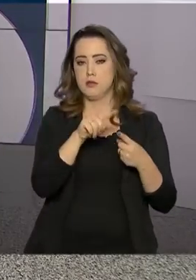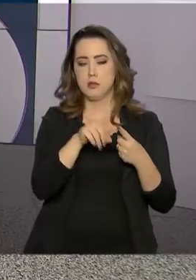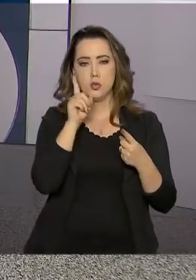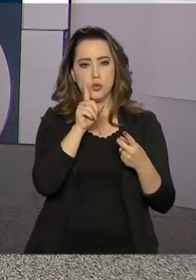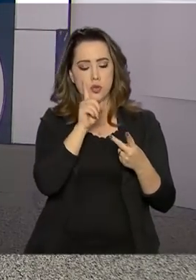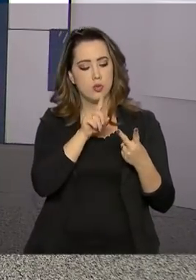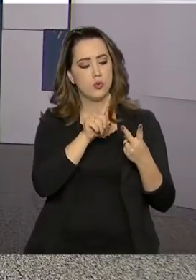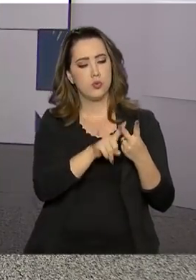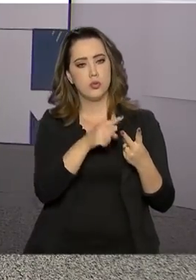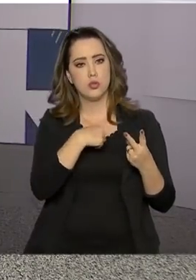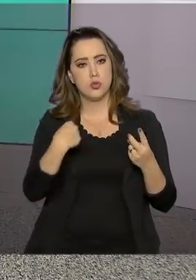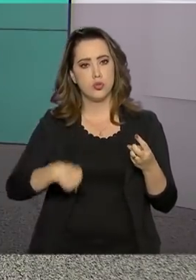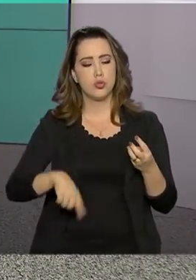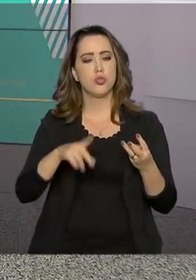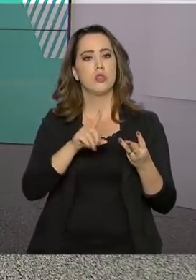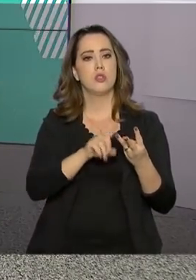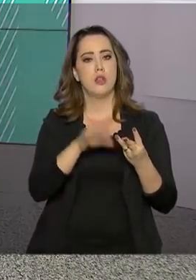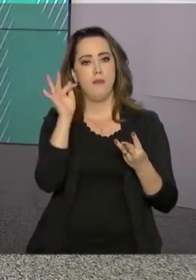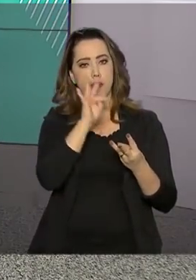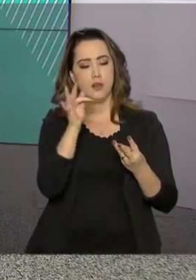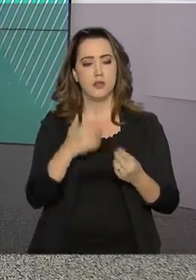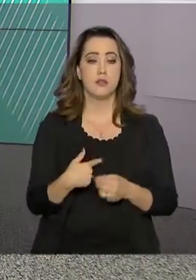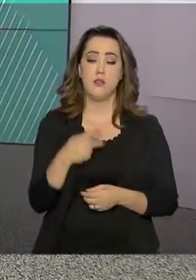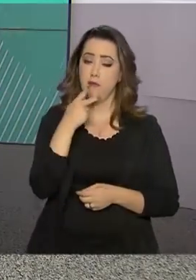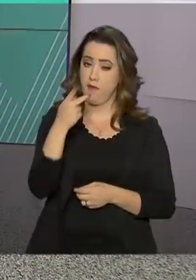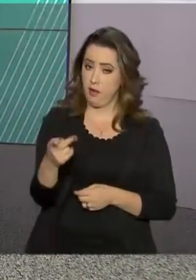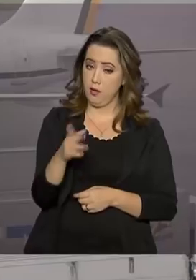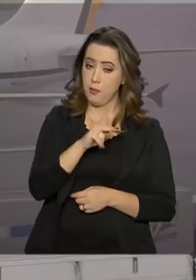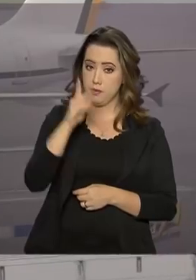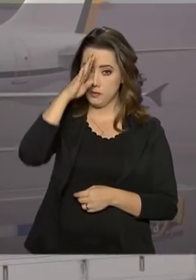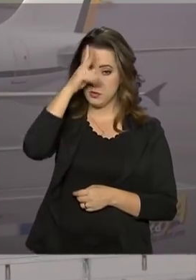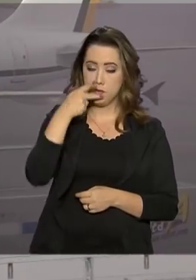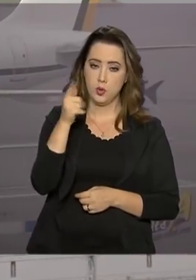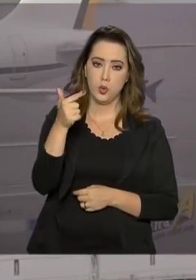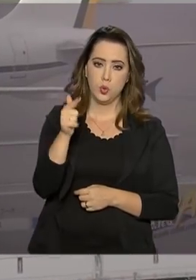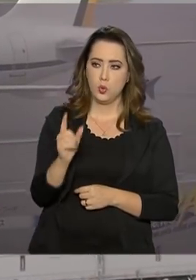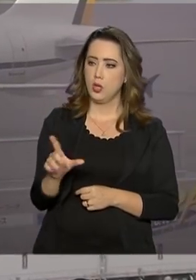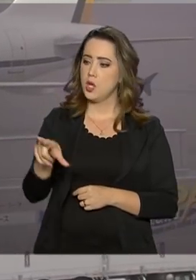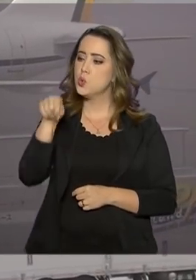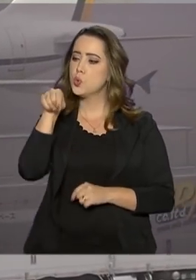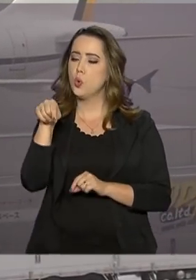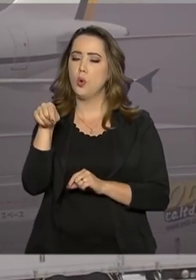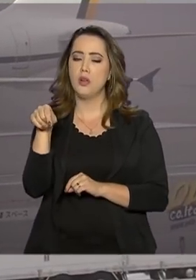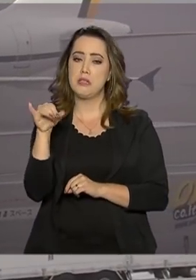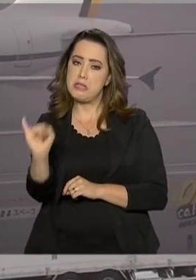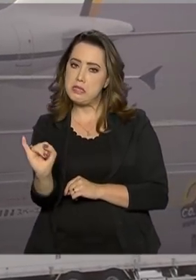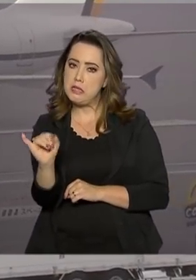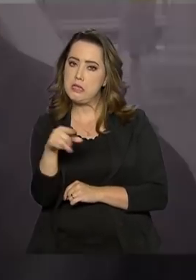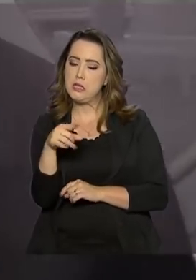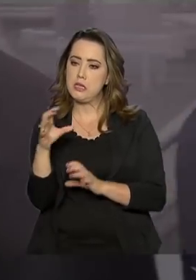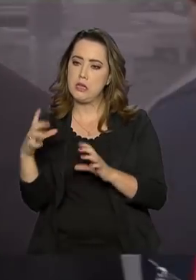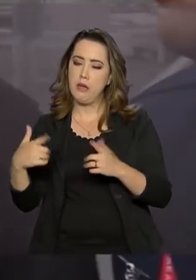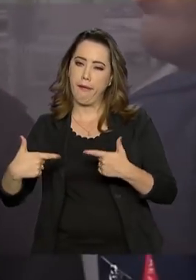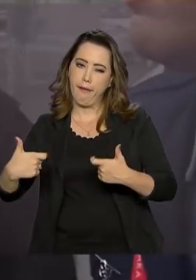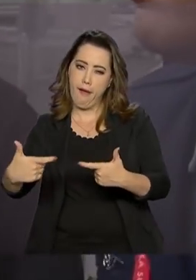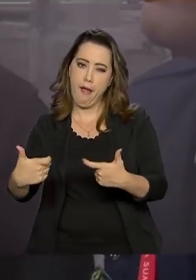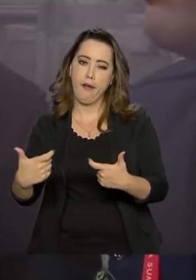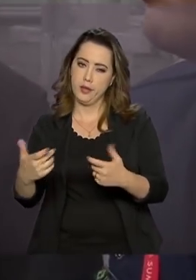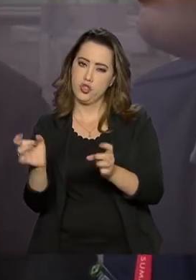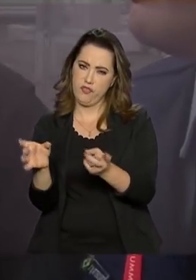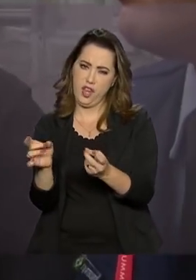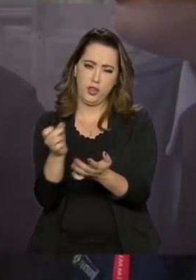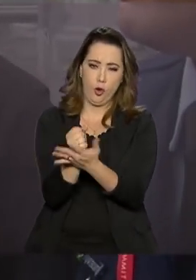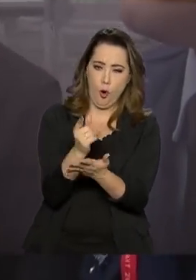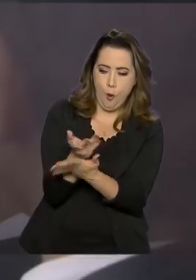lado na guerra comercial entre China e Estados Unidos. O presidente Jair Bolsonaro chegou a Osaka